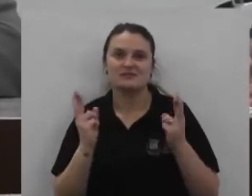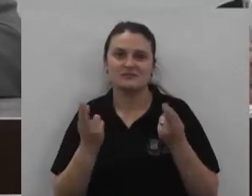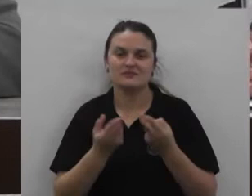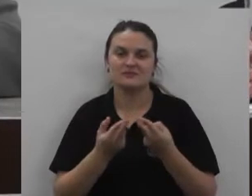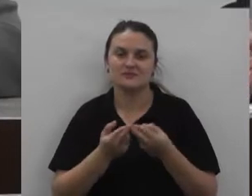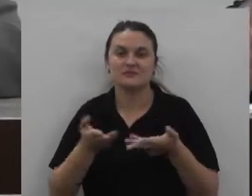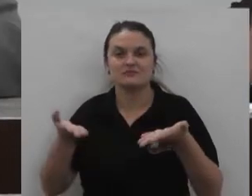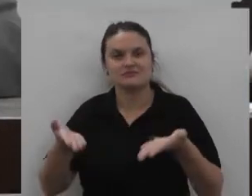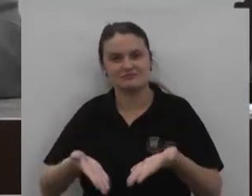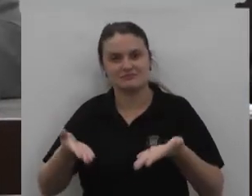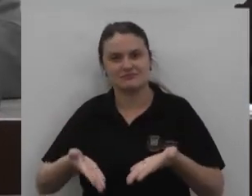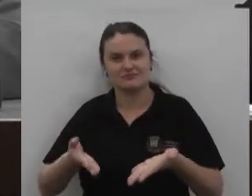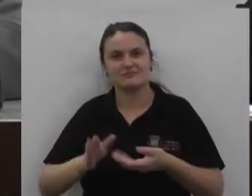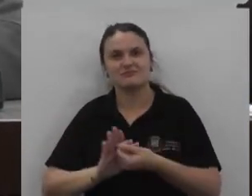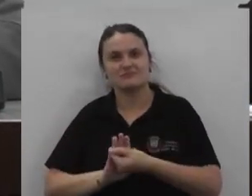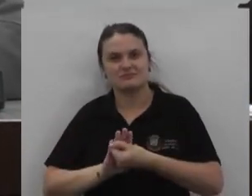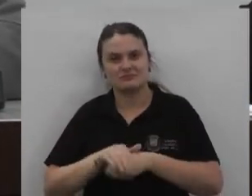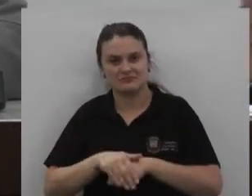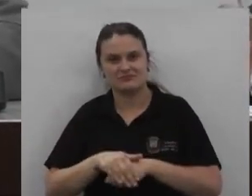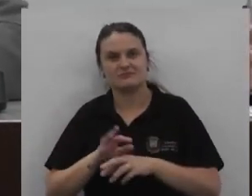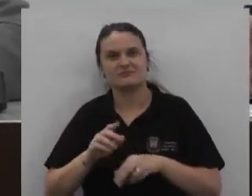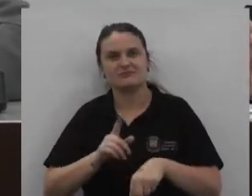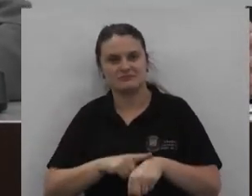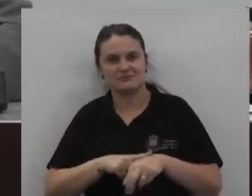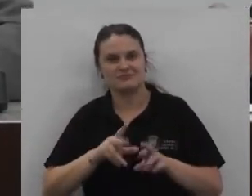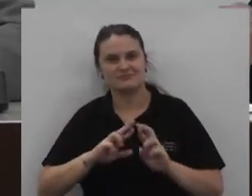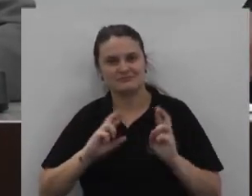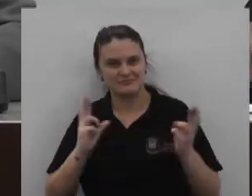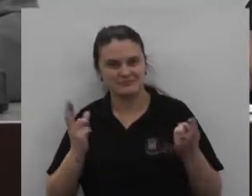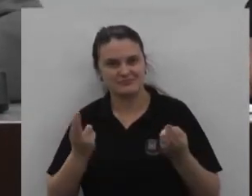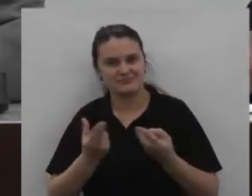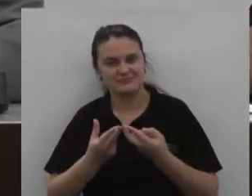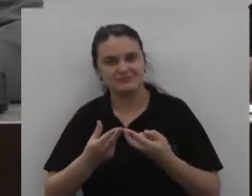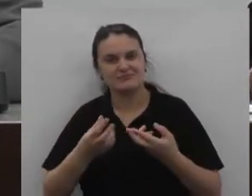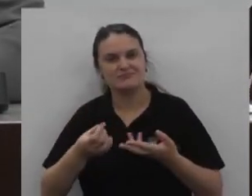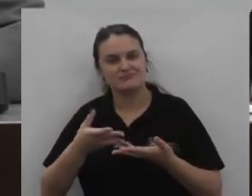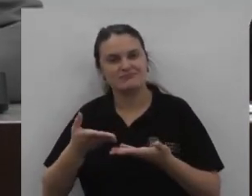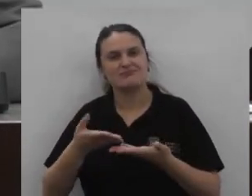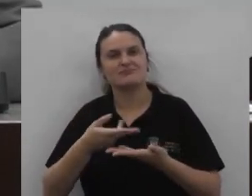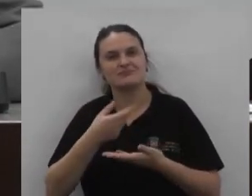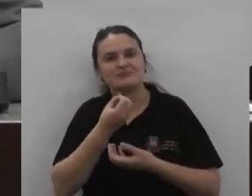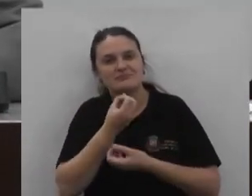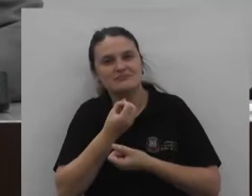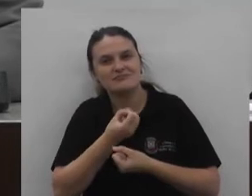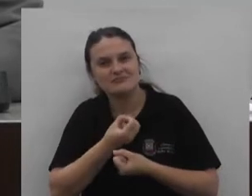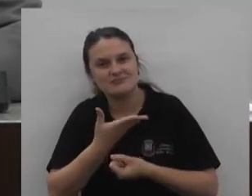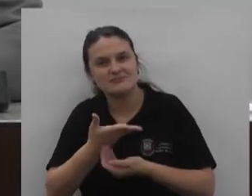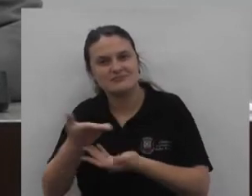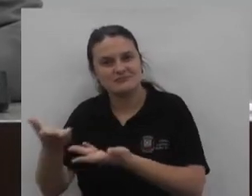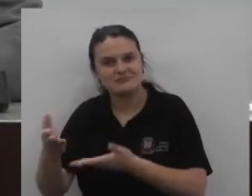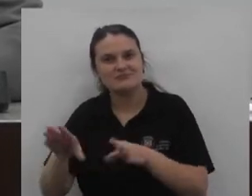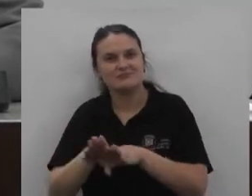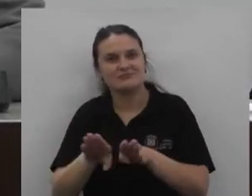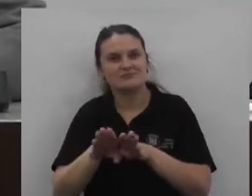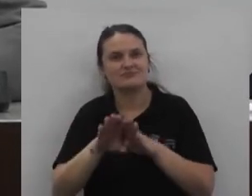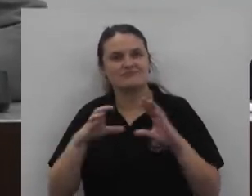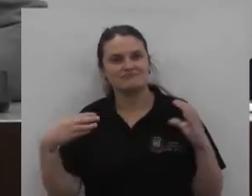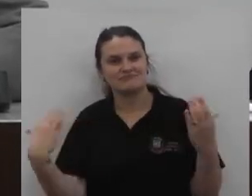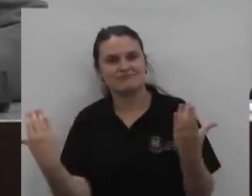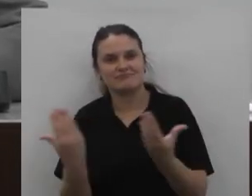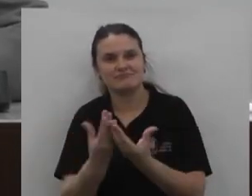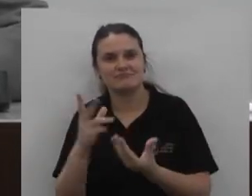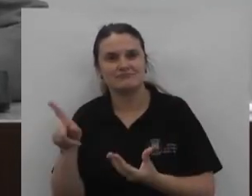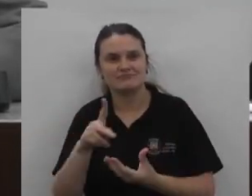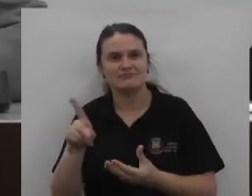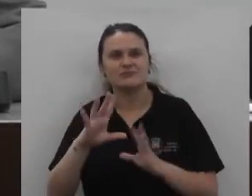manhã E agora À noite Na sessão Ordinária Vindo dar As boas-vindas Também para a comunidade E